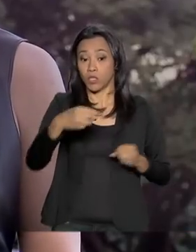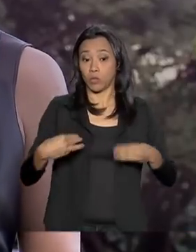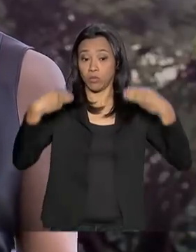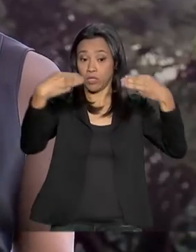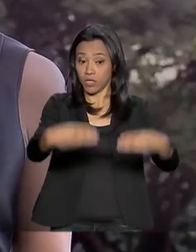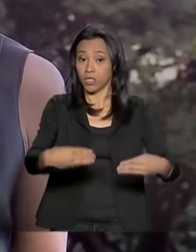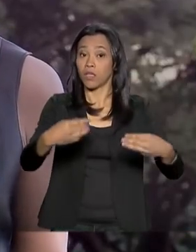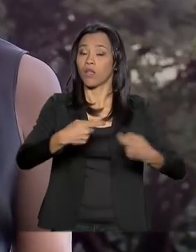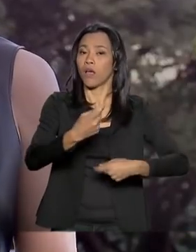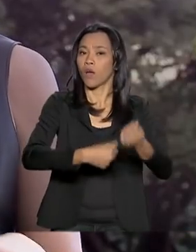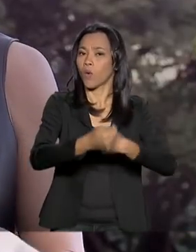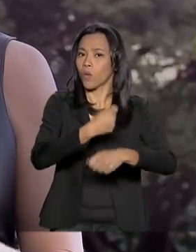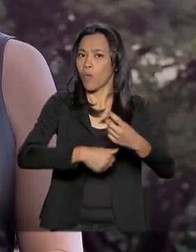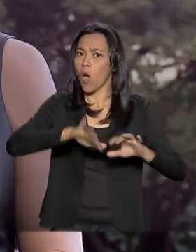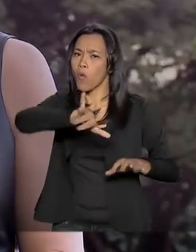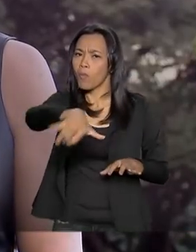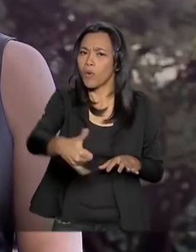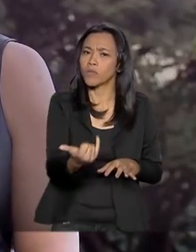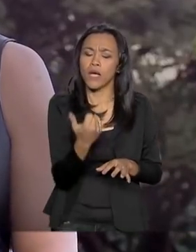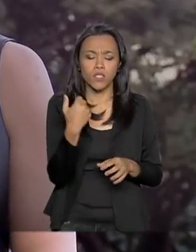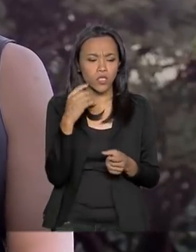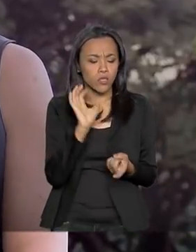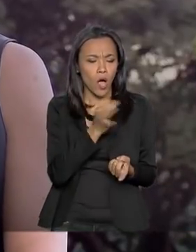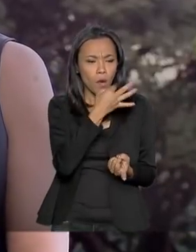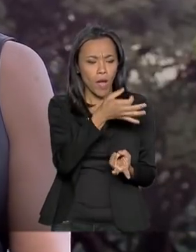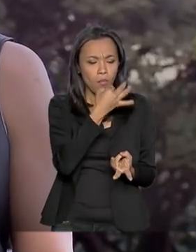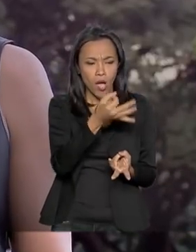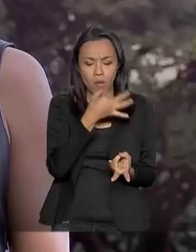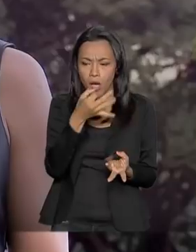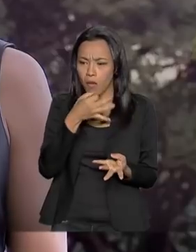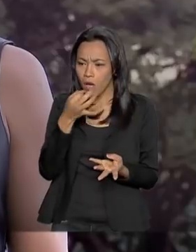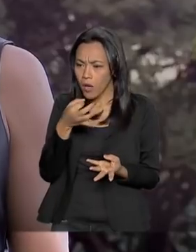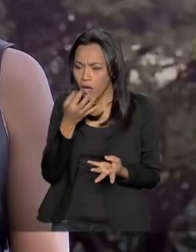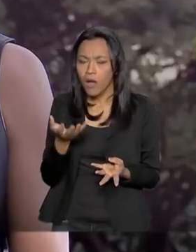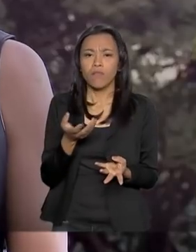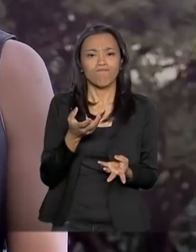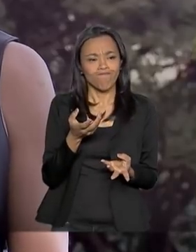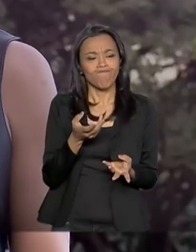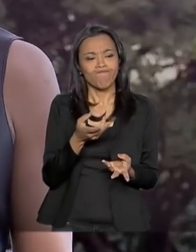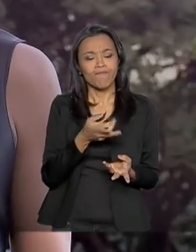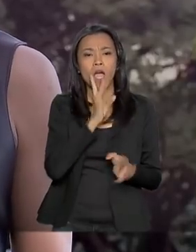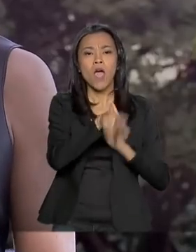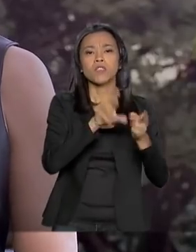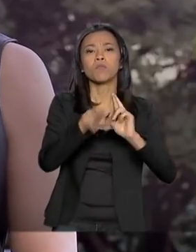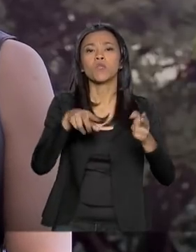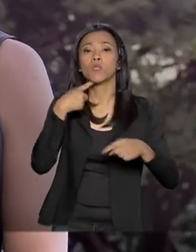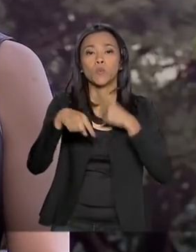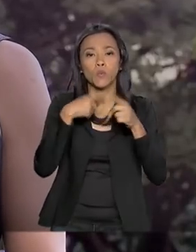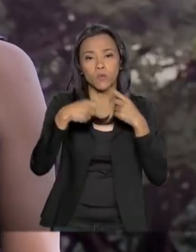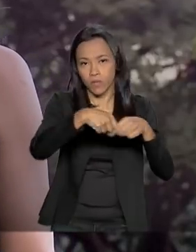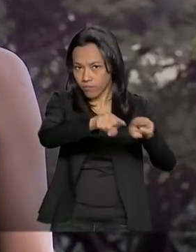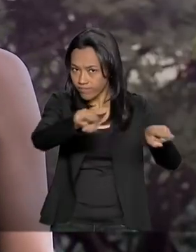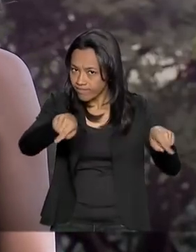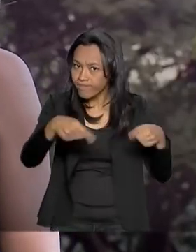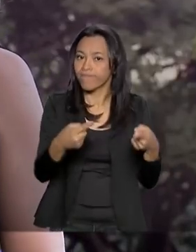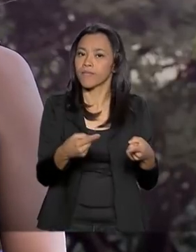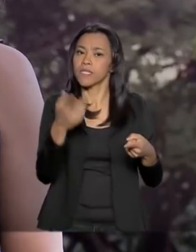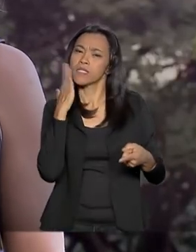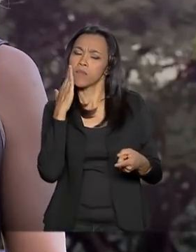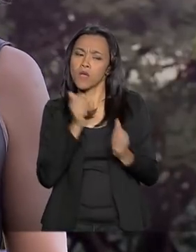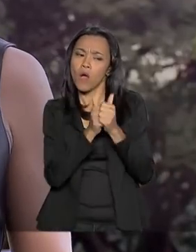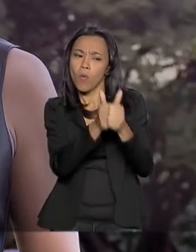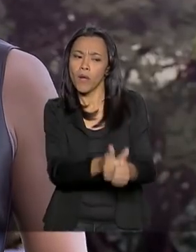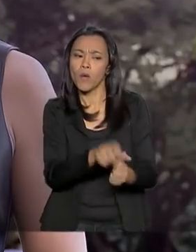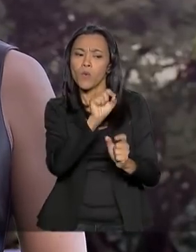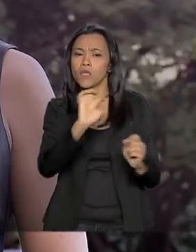oportunidade para ele ouvir os servidores, responder a dúvidas e também para acompanhar o que vem sendo